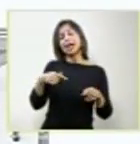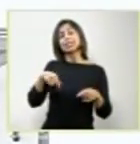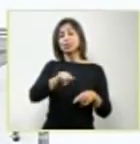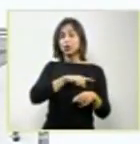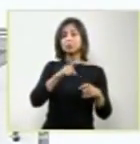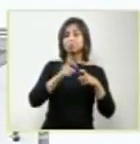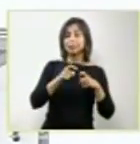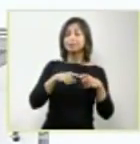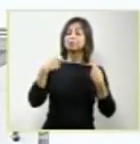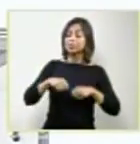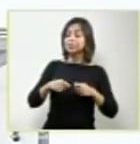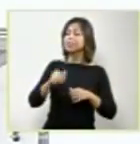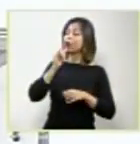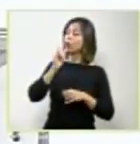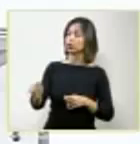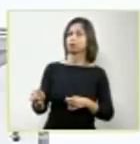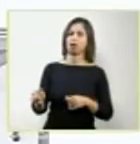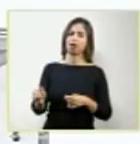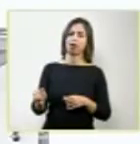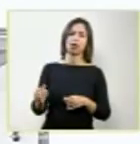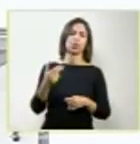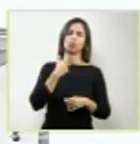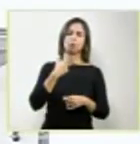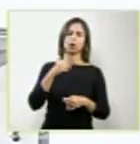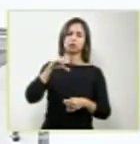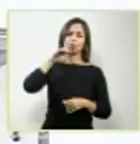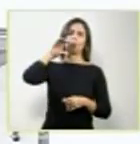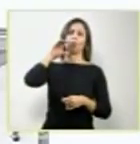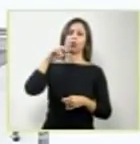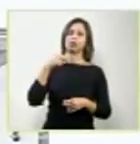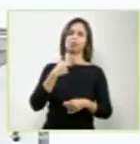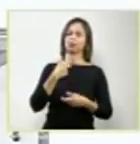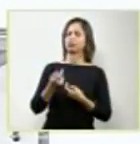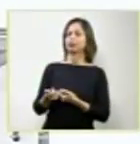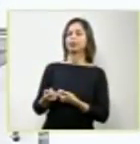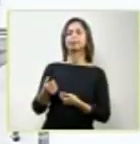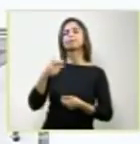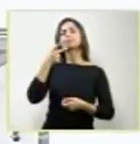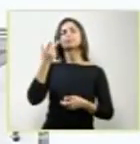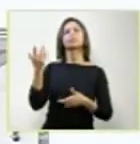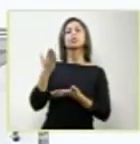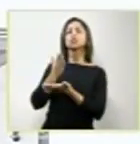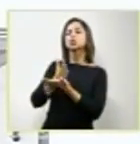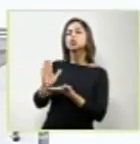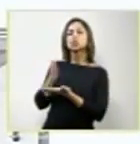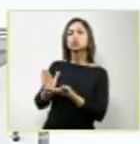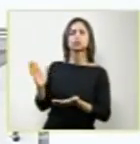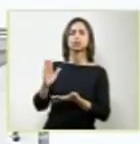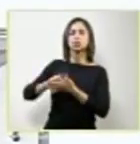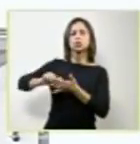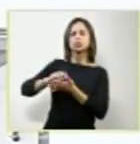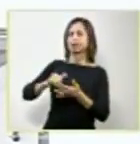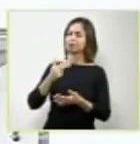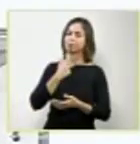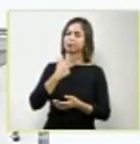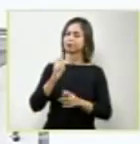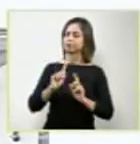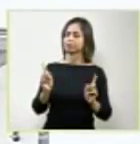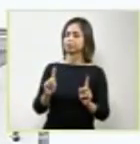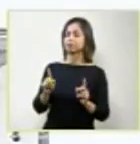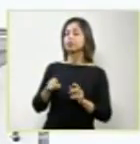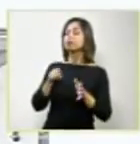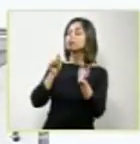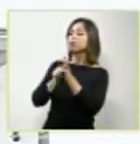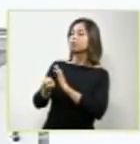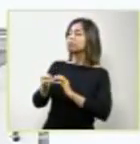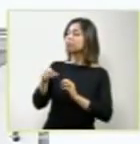podemos enganá-los. E aí quando ele nos pergunta, doutor, o que é que eu faço? Qual é a nossa resposta? Procure o poder